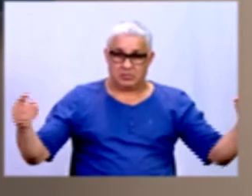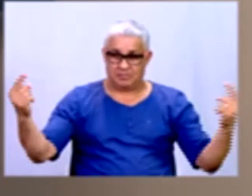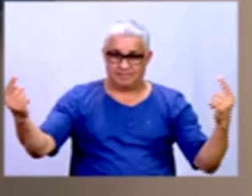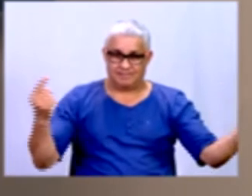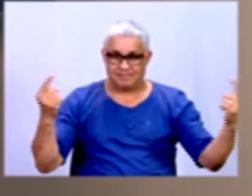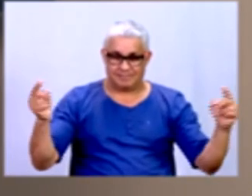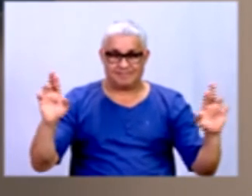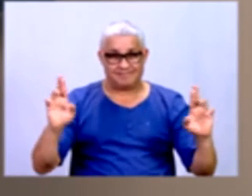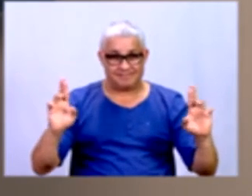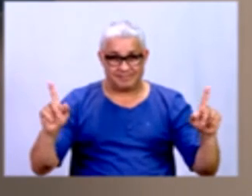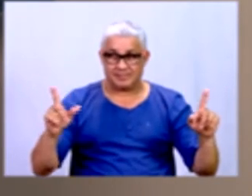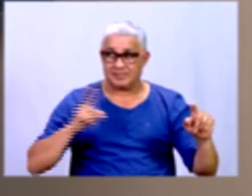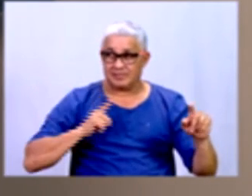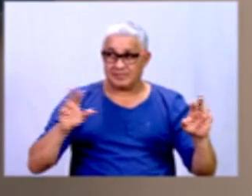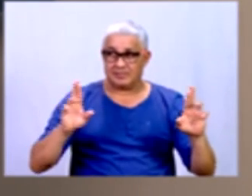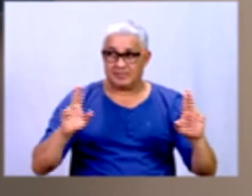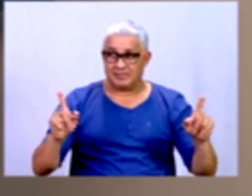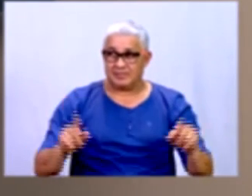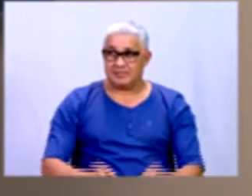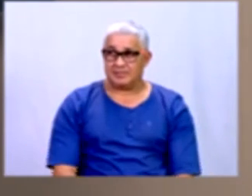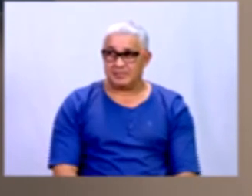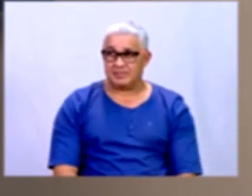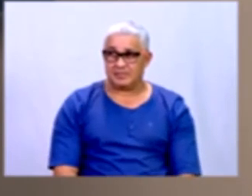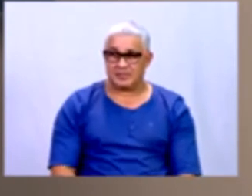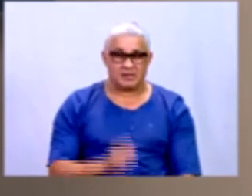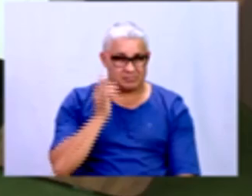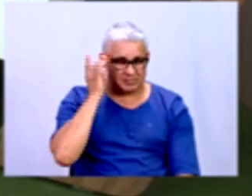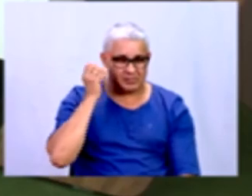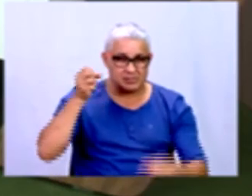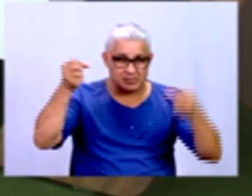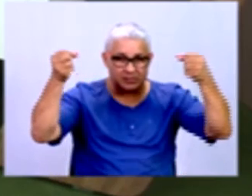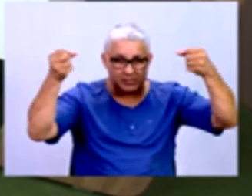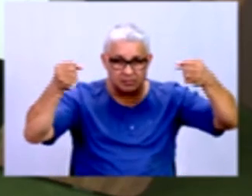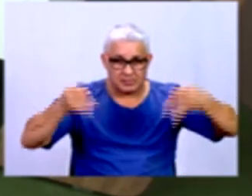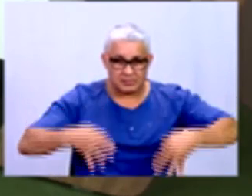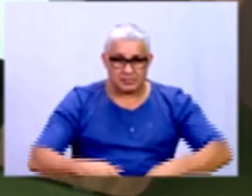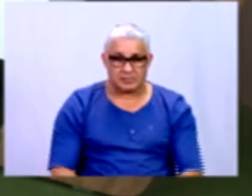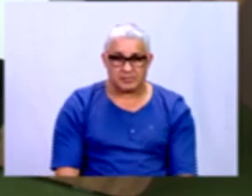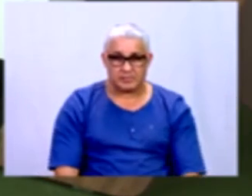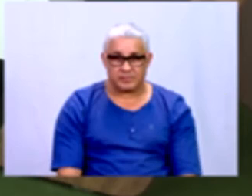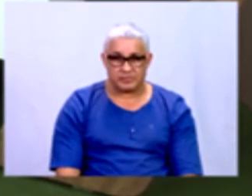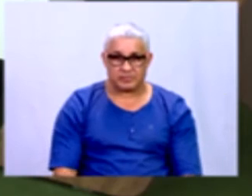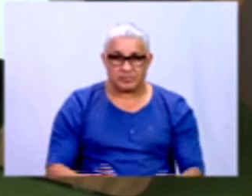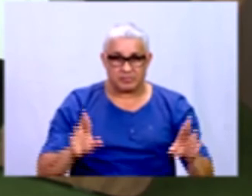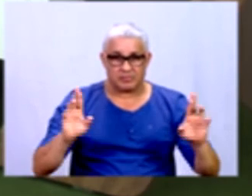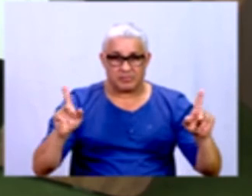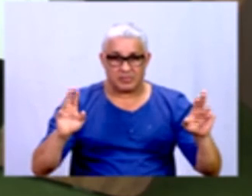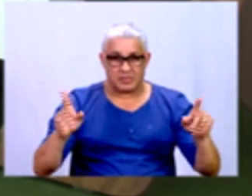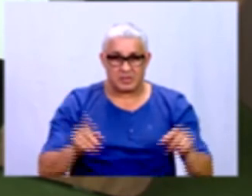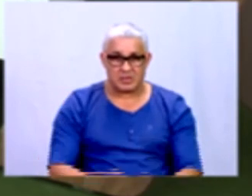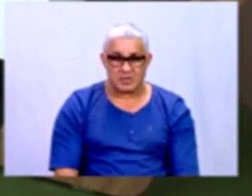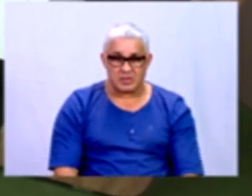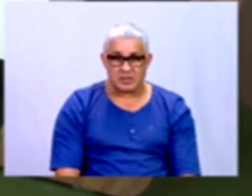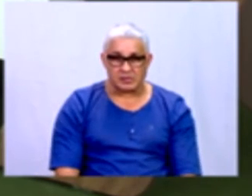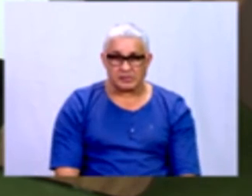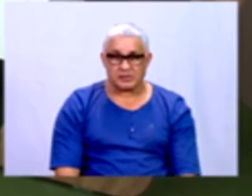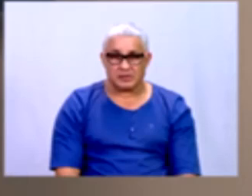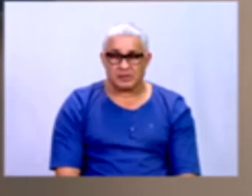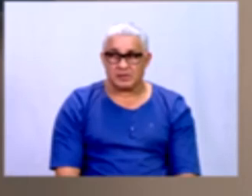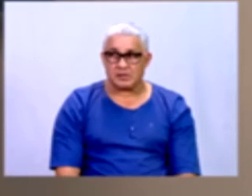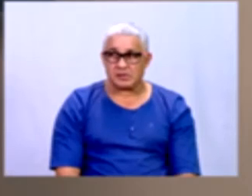Então, elas têm grandezas diferentes. Eu acho que assim fica bem mais fácil de a gente fazer essa diferenciação de índices e